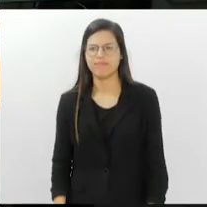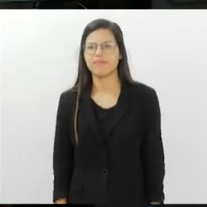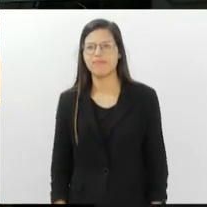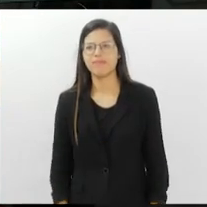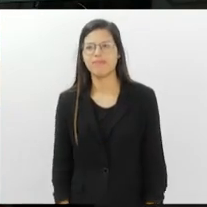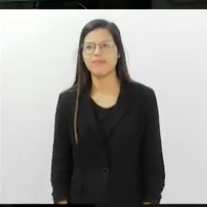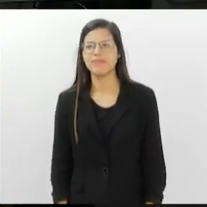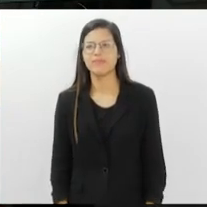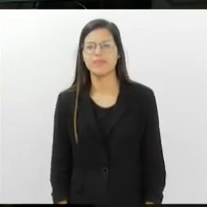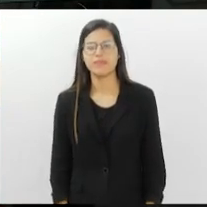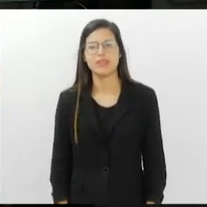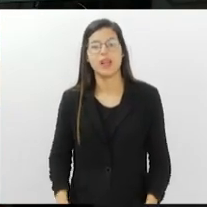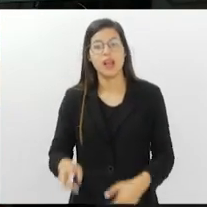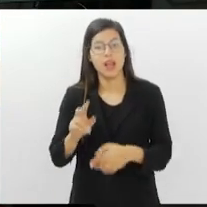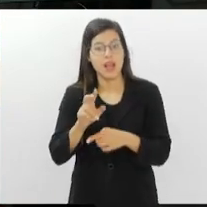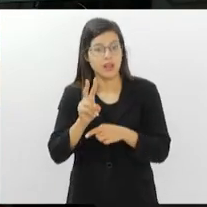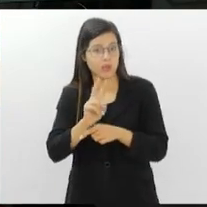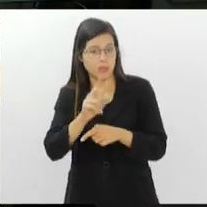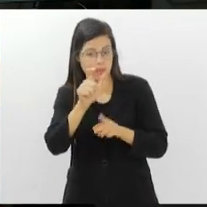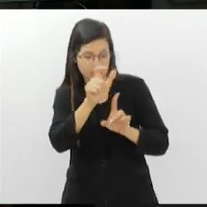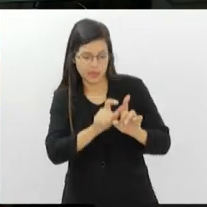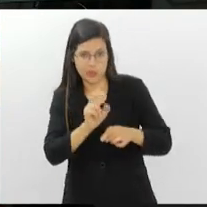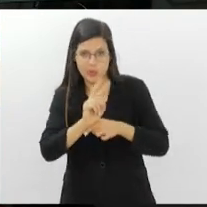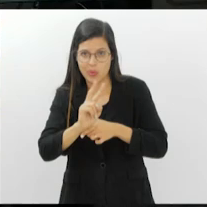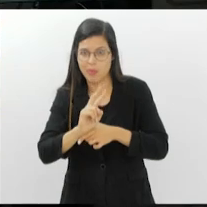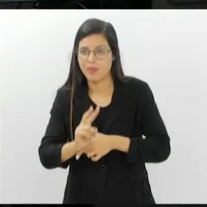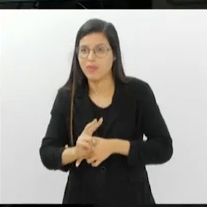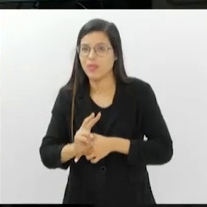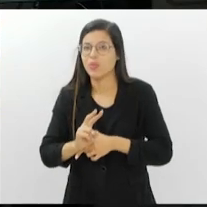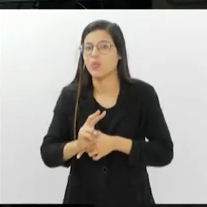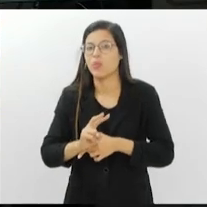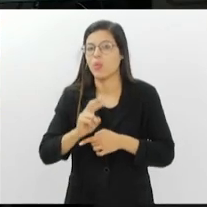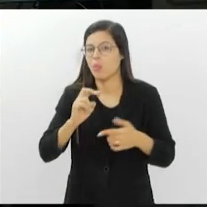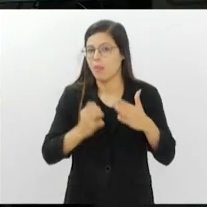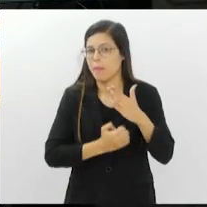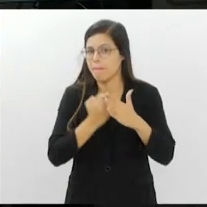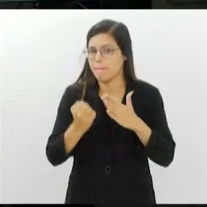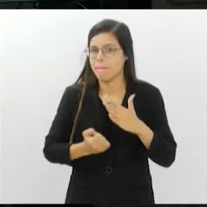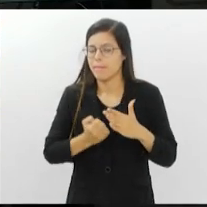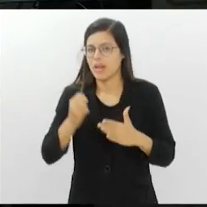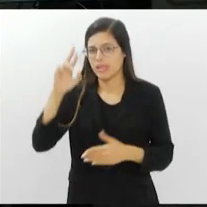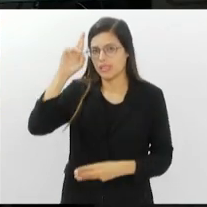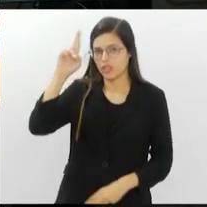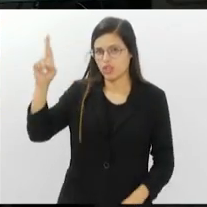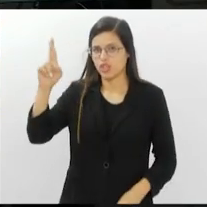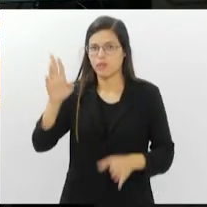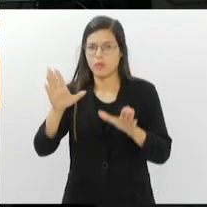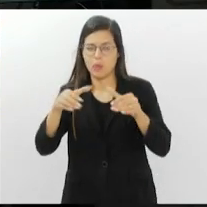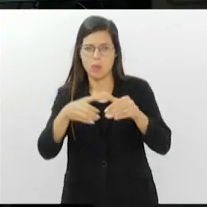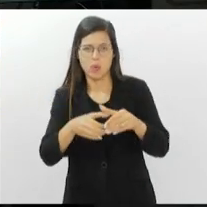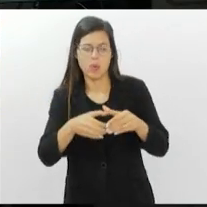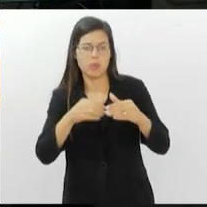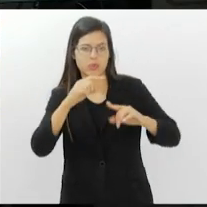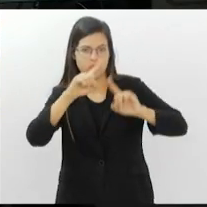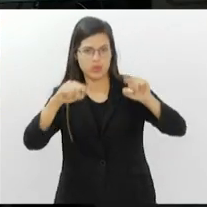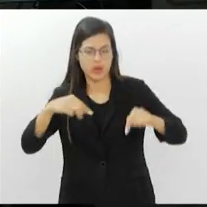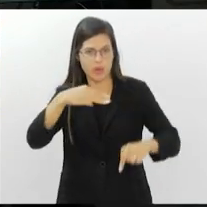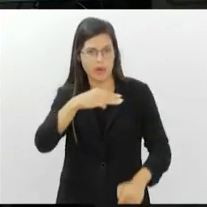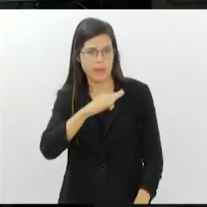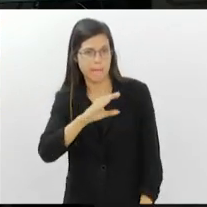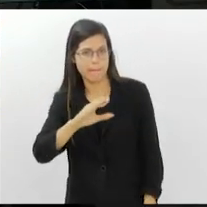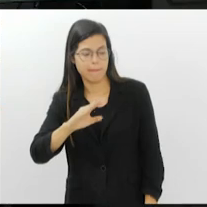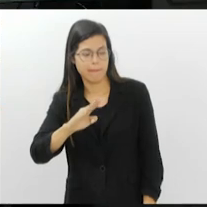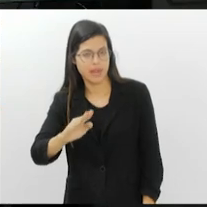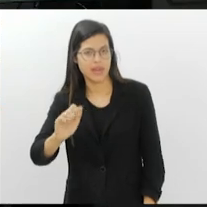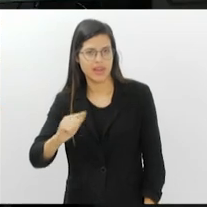Ele era supervisor de vendas em uma multinacional e chefiava uma equipe de funcionários com MBA. Demitido, alugou um espaço no